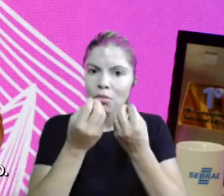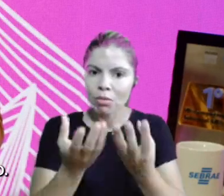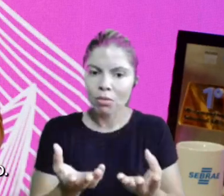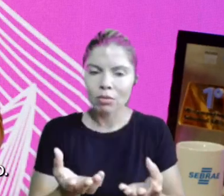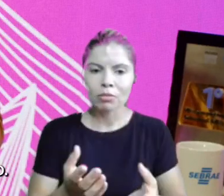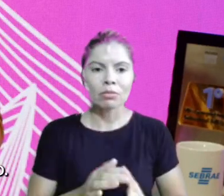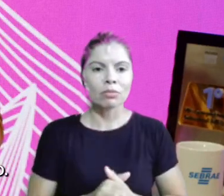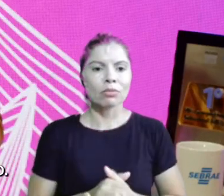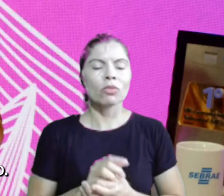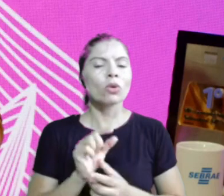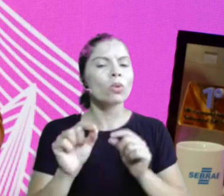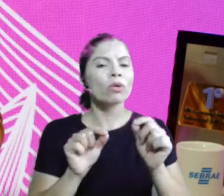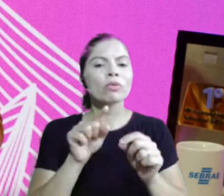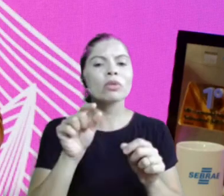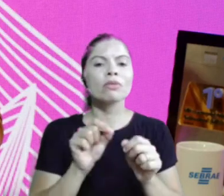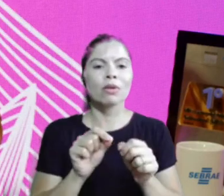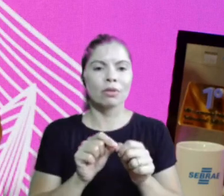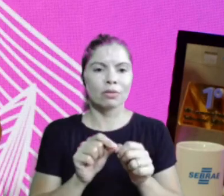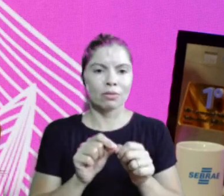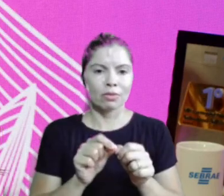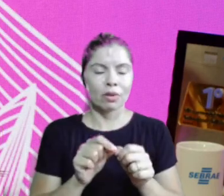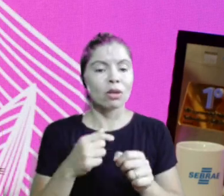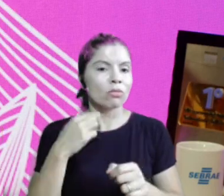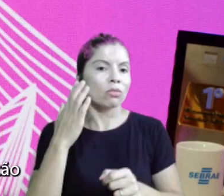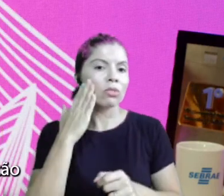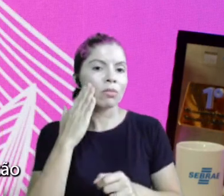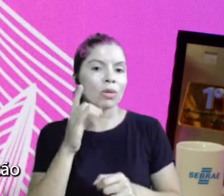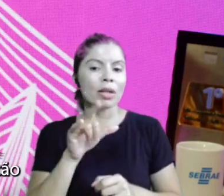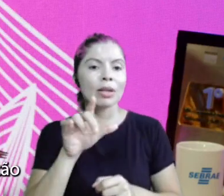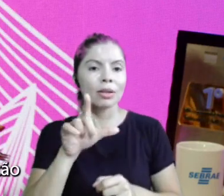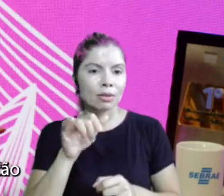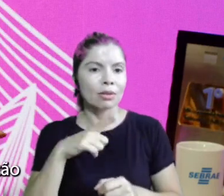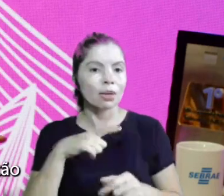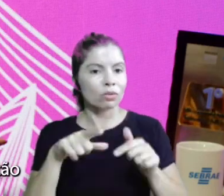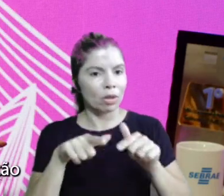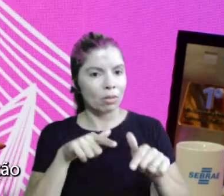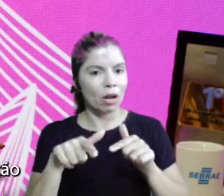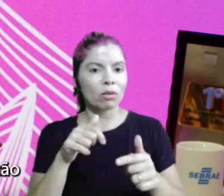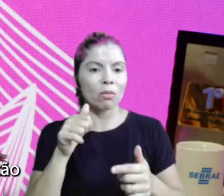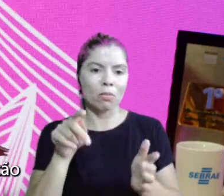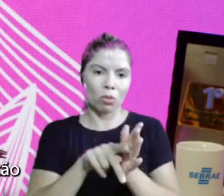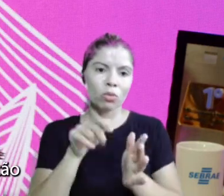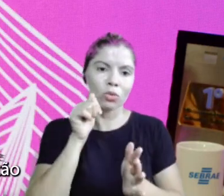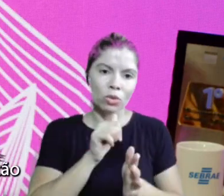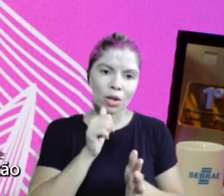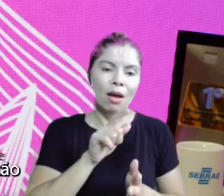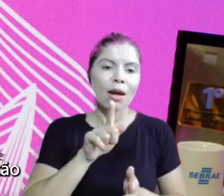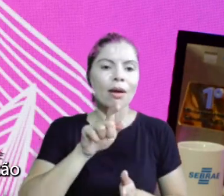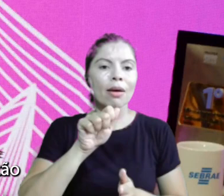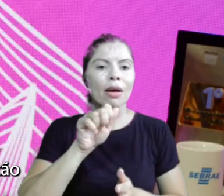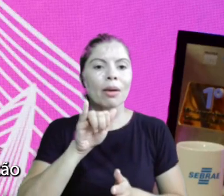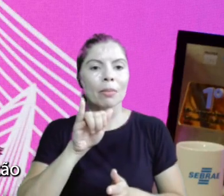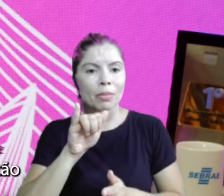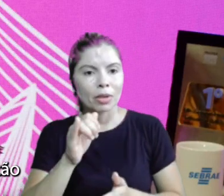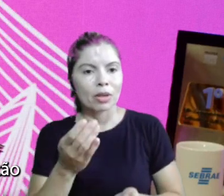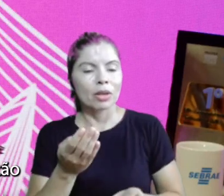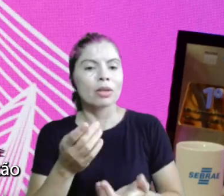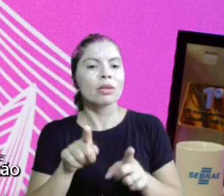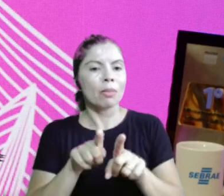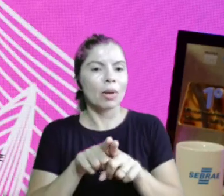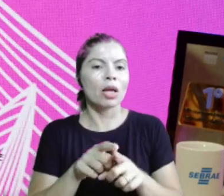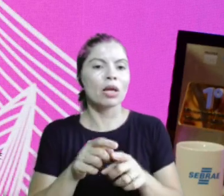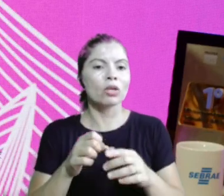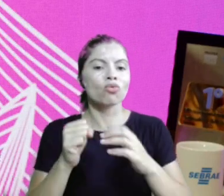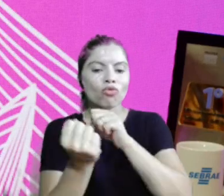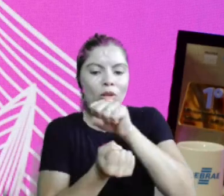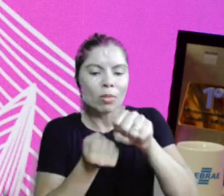ao entorno, o que vocês fazem? Eu sei que a Lili tem um trabalho com mulheres, a Gabi, toda essa questão